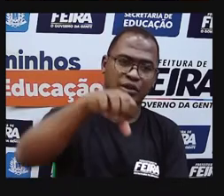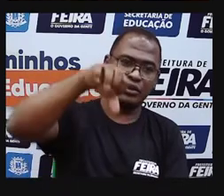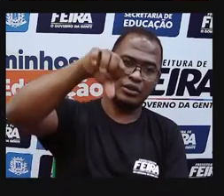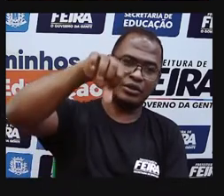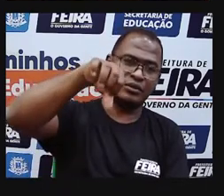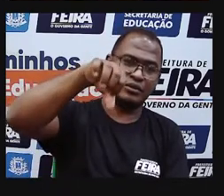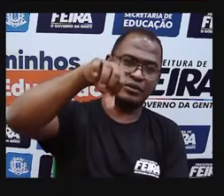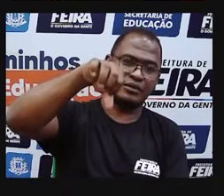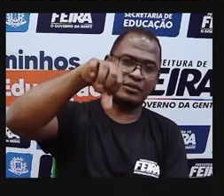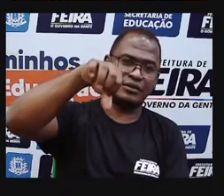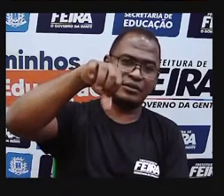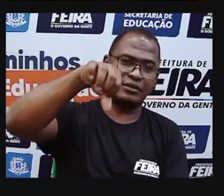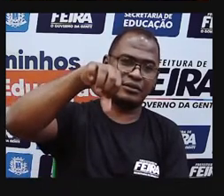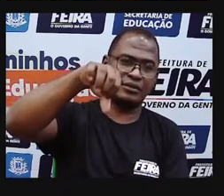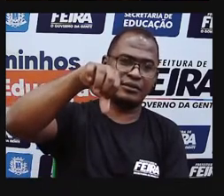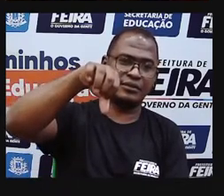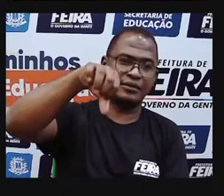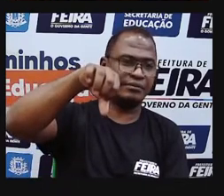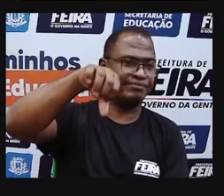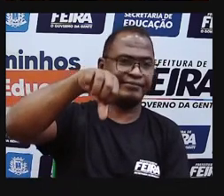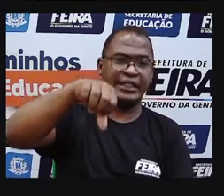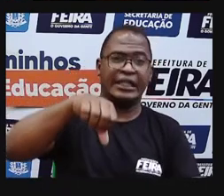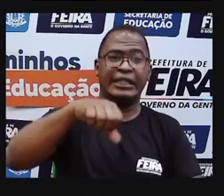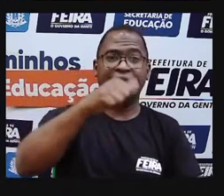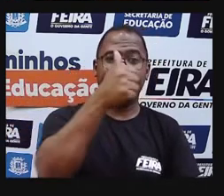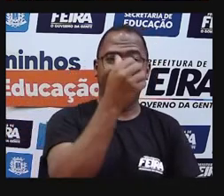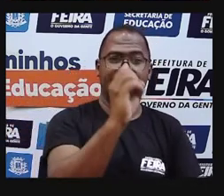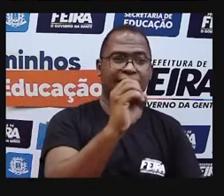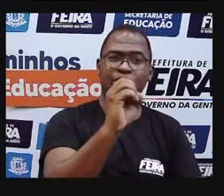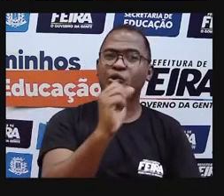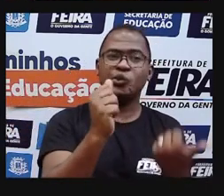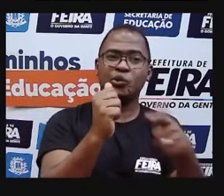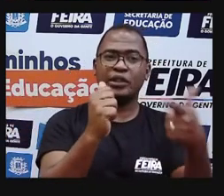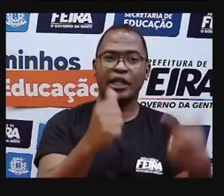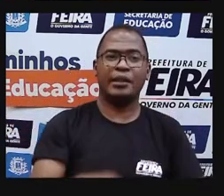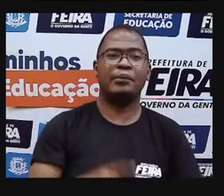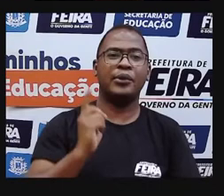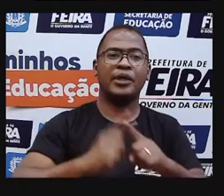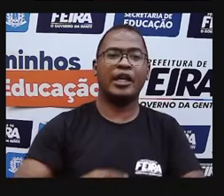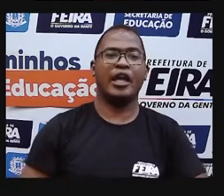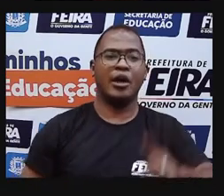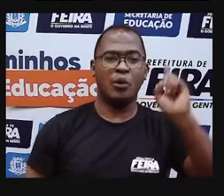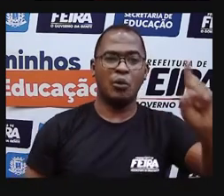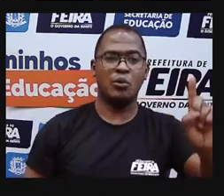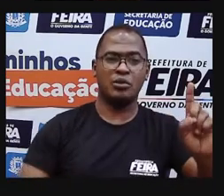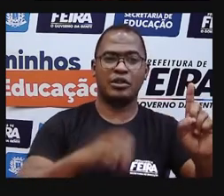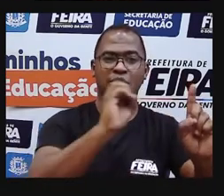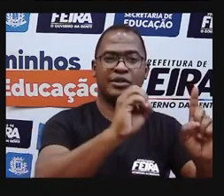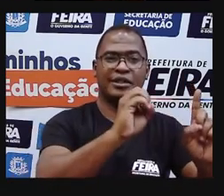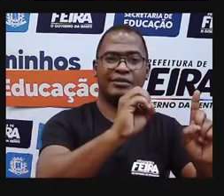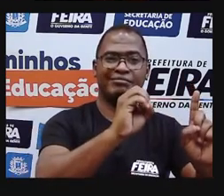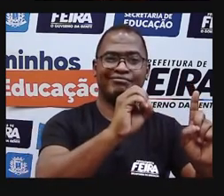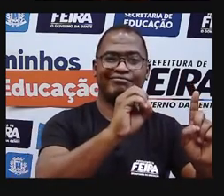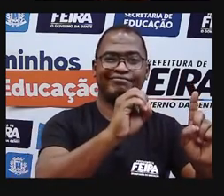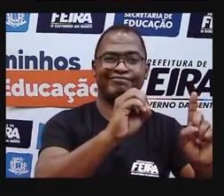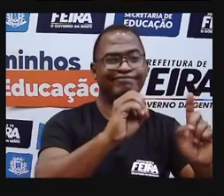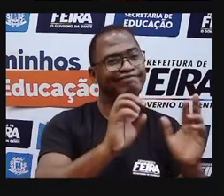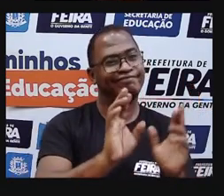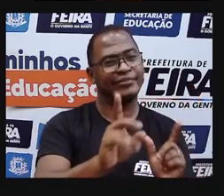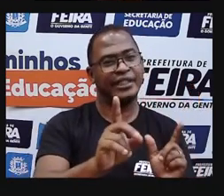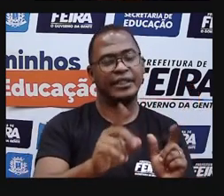temos 10 números, né? 10 logarismos que compõem o nosso sistema decimal. Com esses